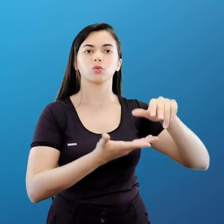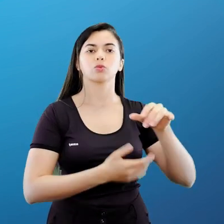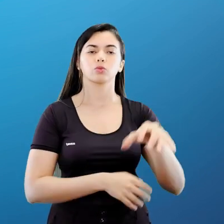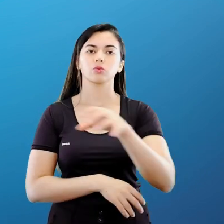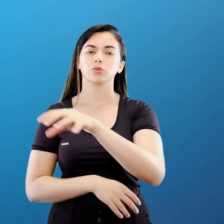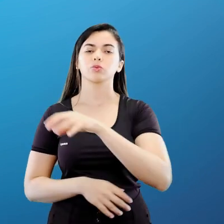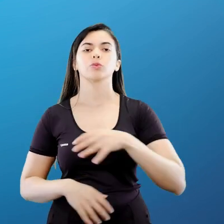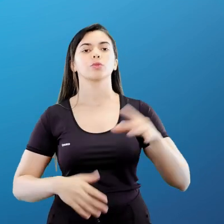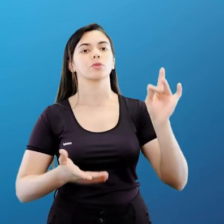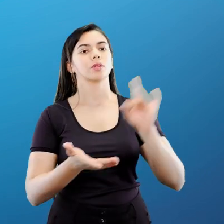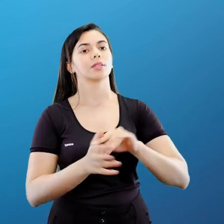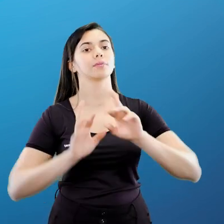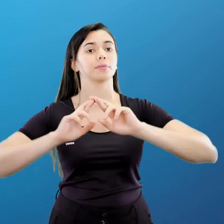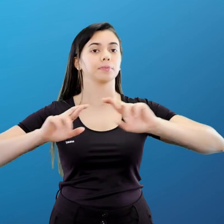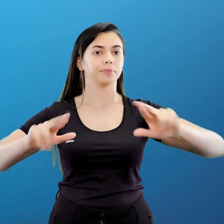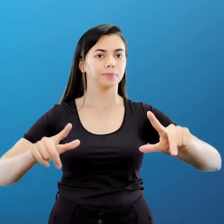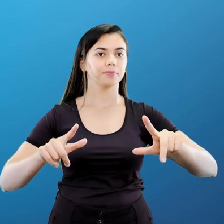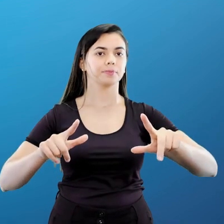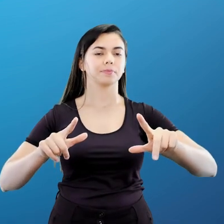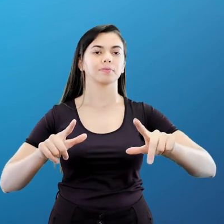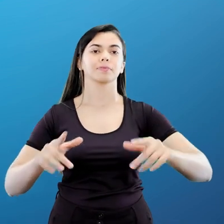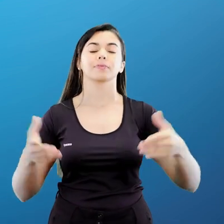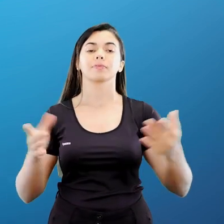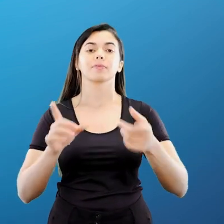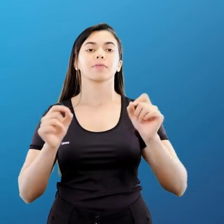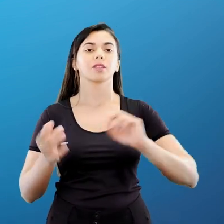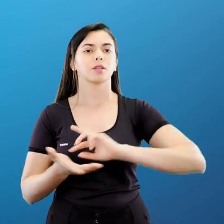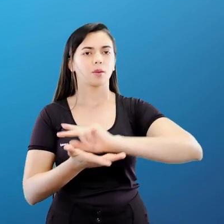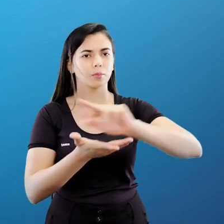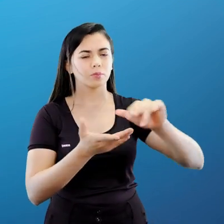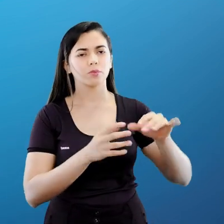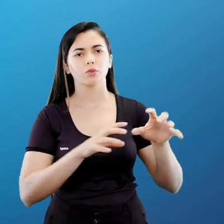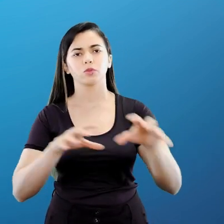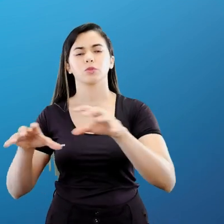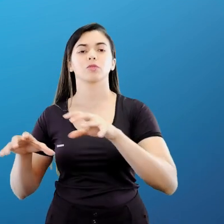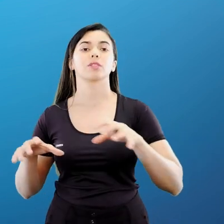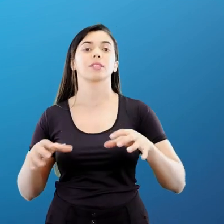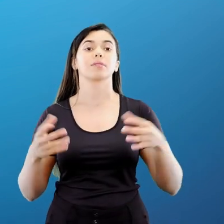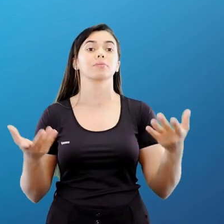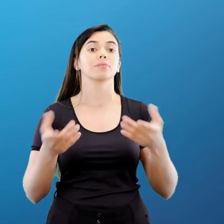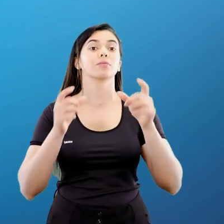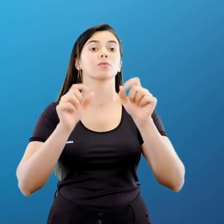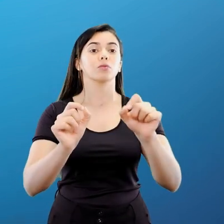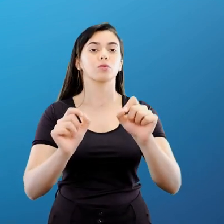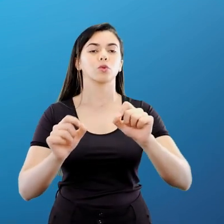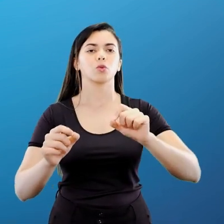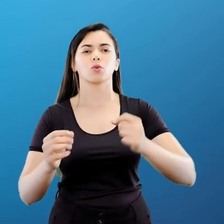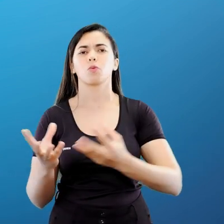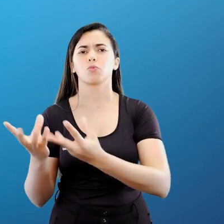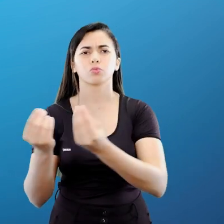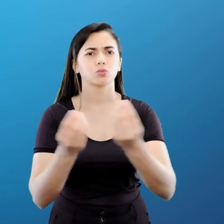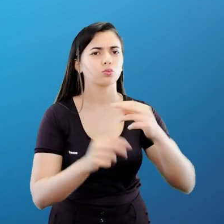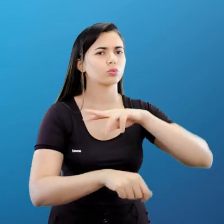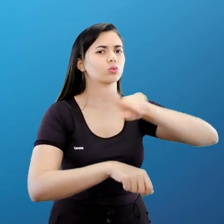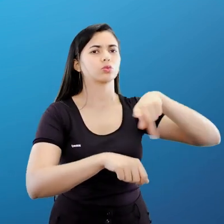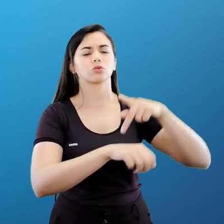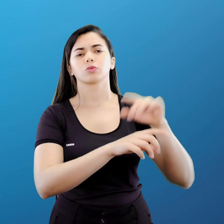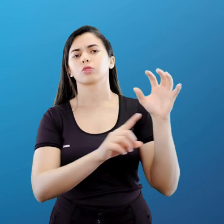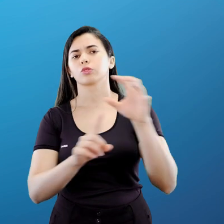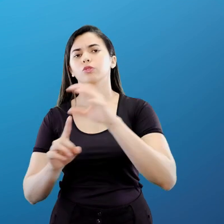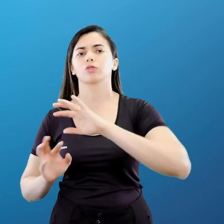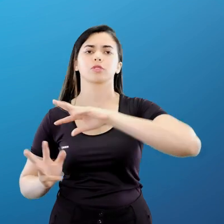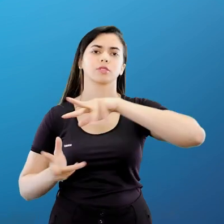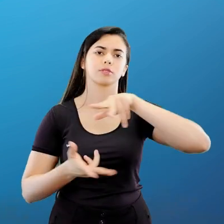realidade geopolítica, que é a multipolaridade. São vários países que hoje já tem aí